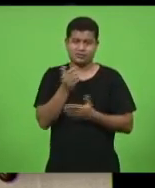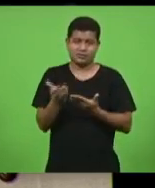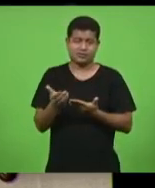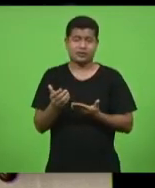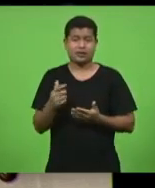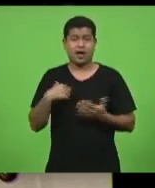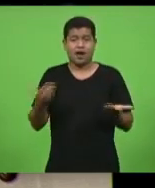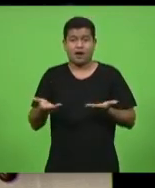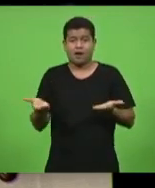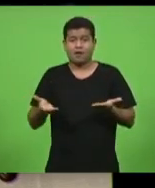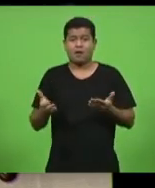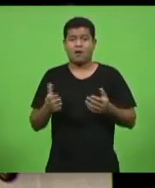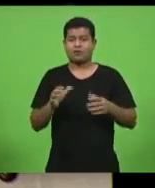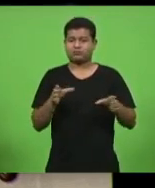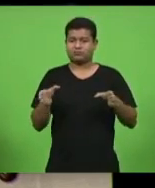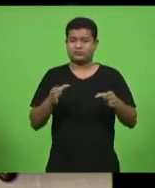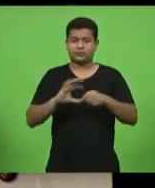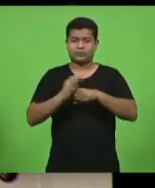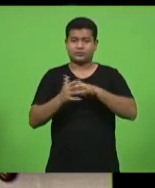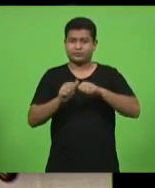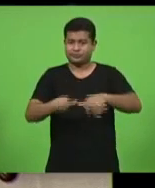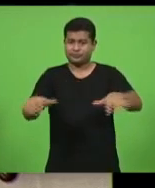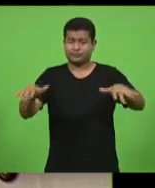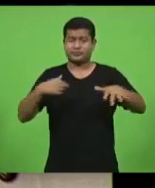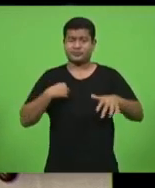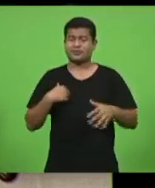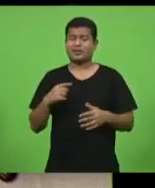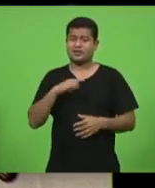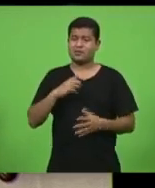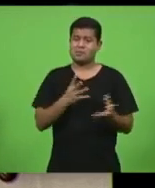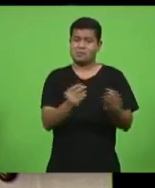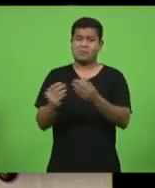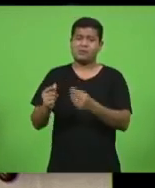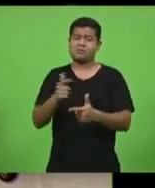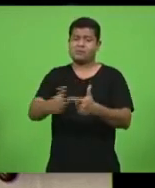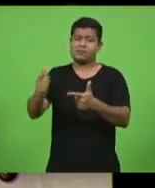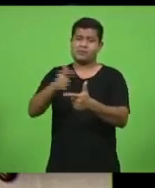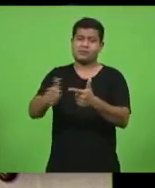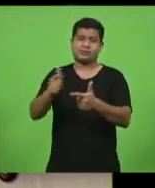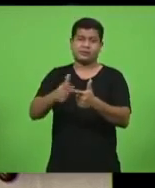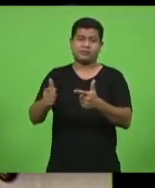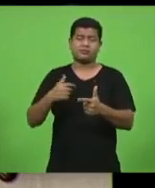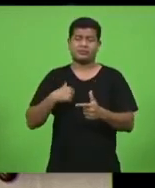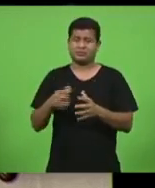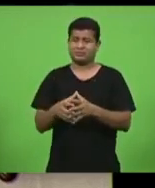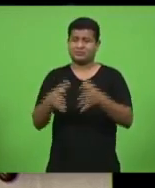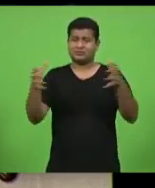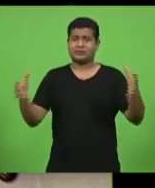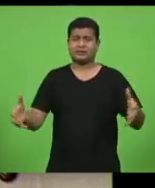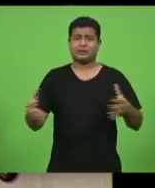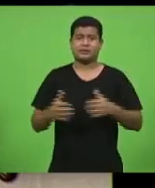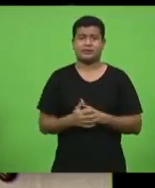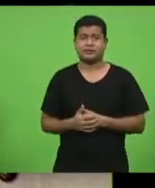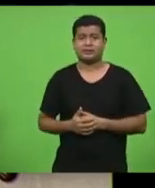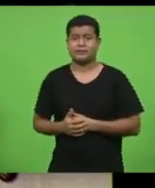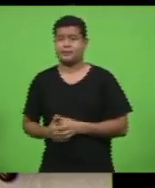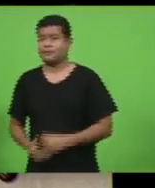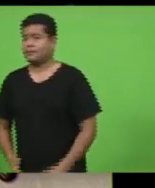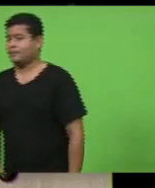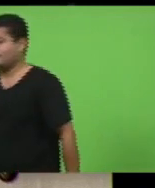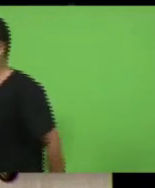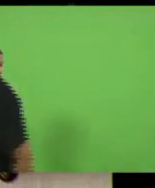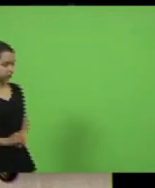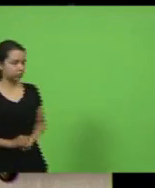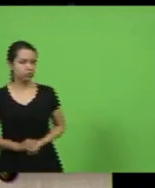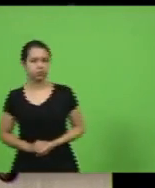colaterais. E esses efeitos colaterais, eles são enormes, porque a dor, o sentimento,